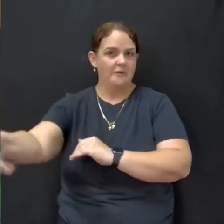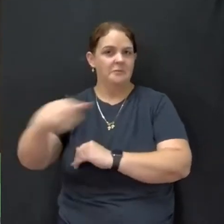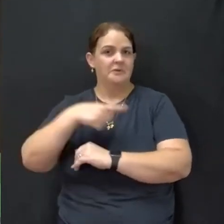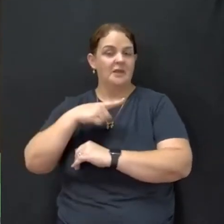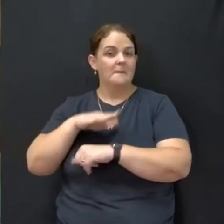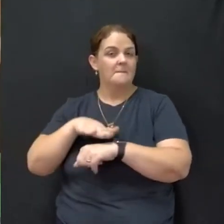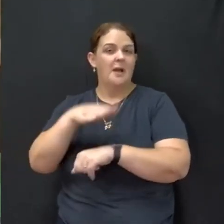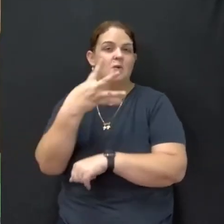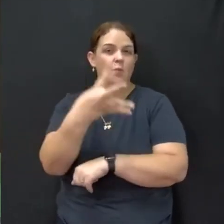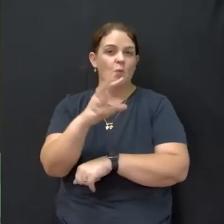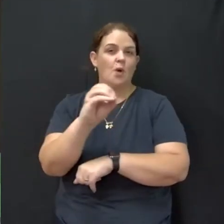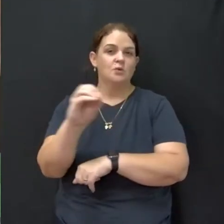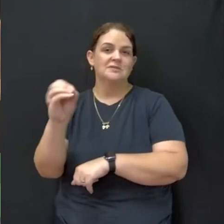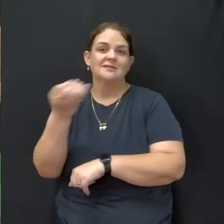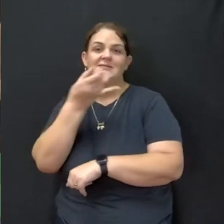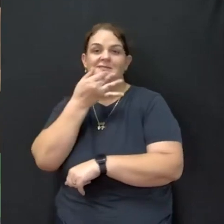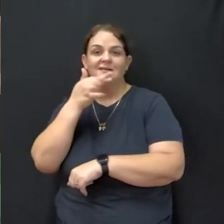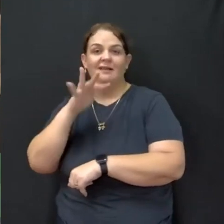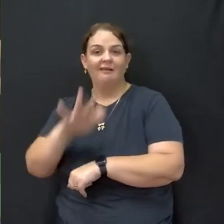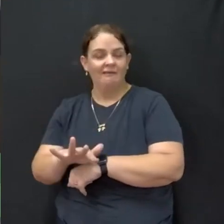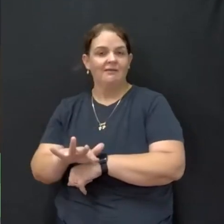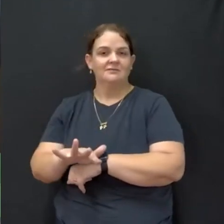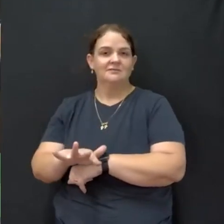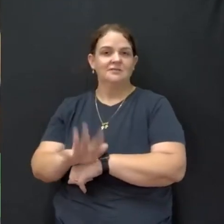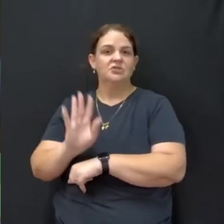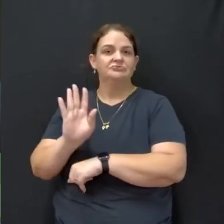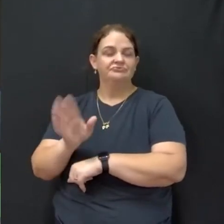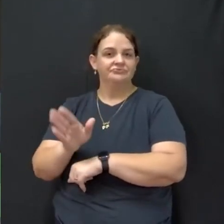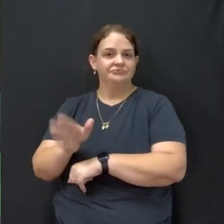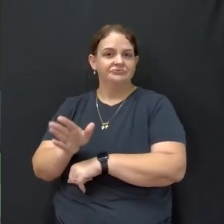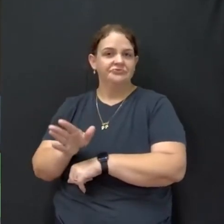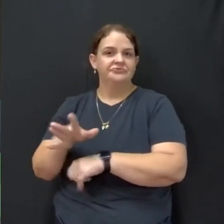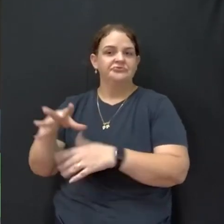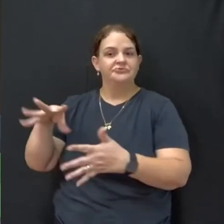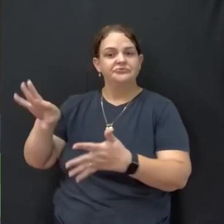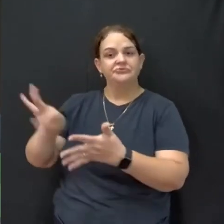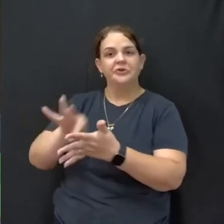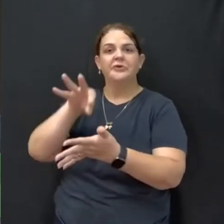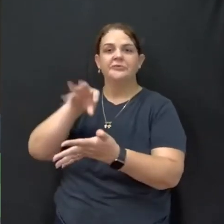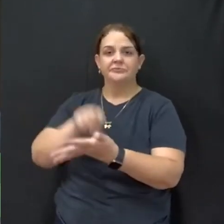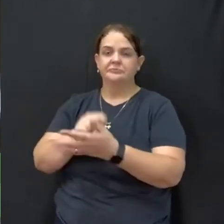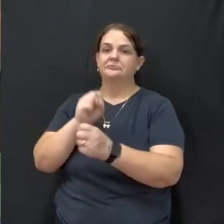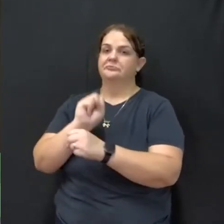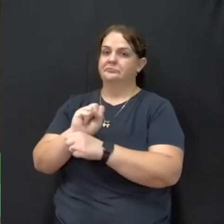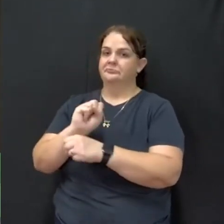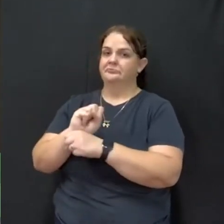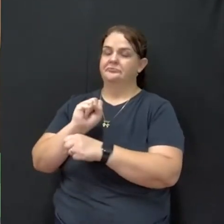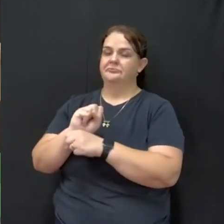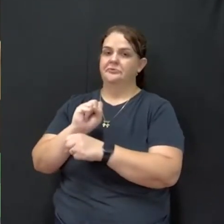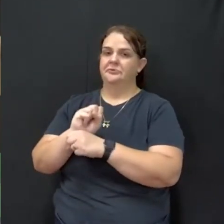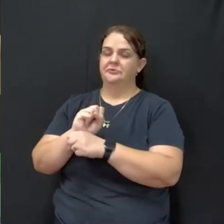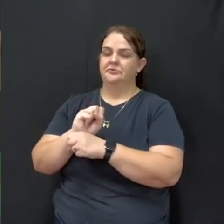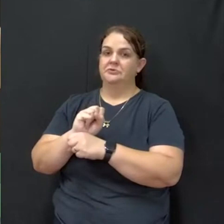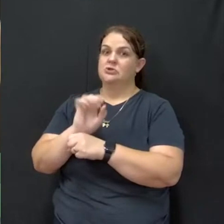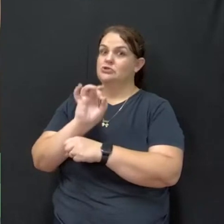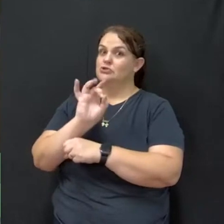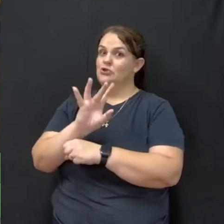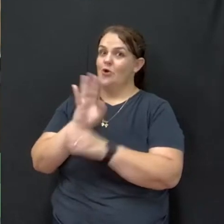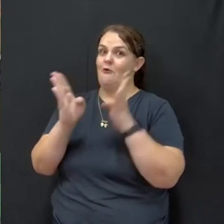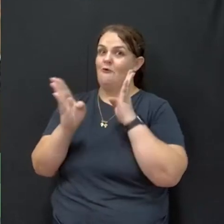400 crianças que já estão lá escritas, aguardando, de apenas